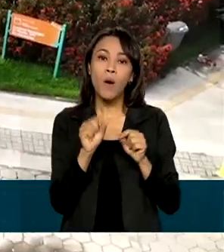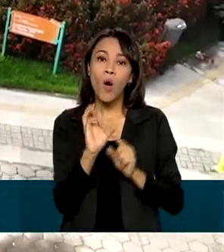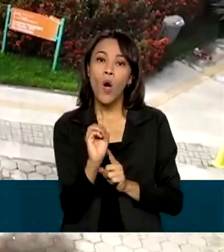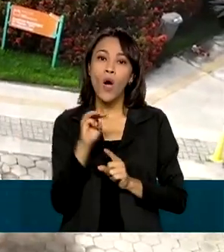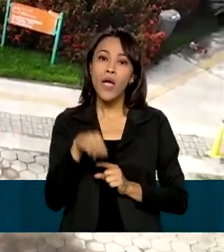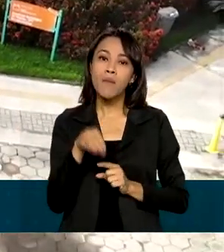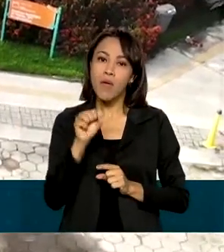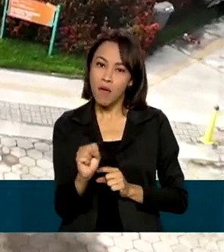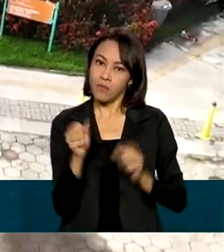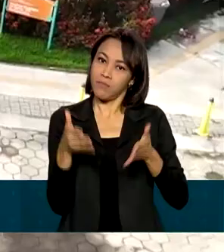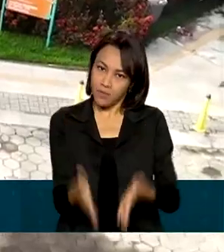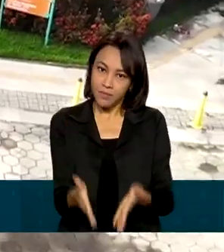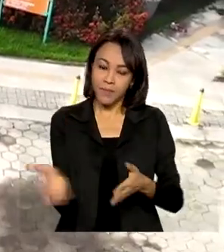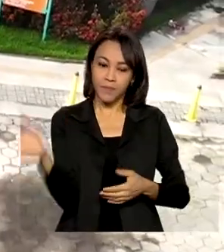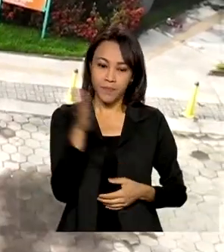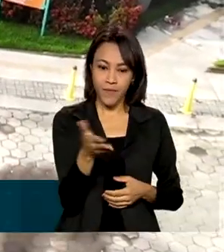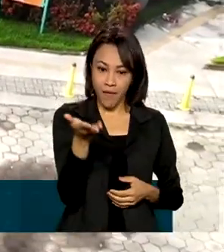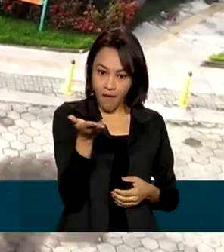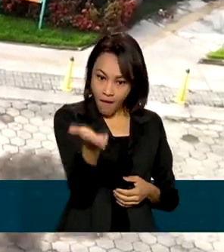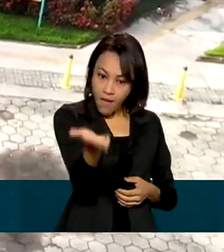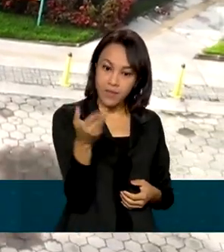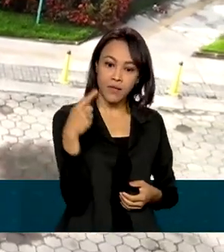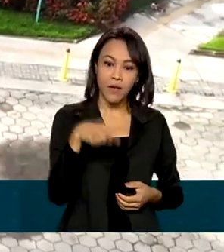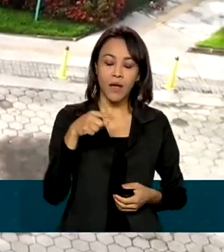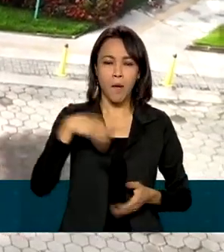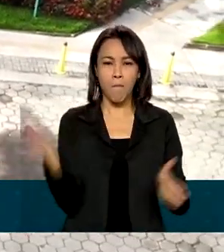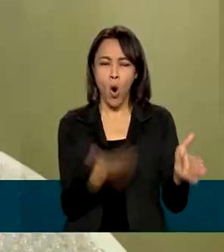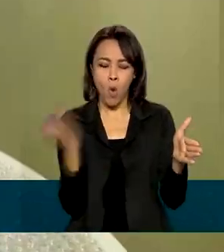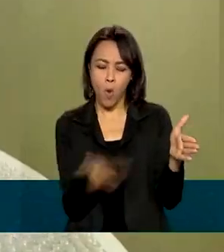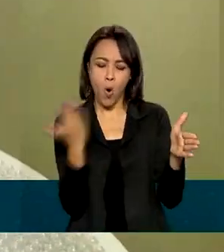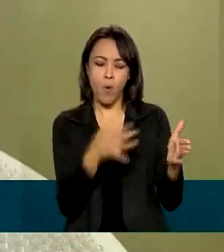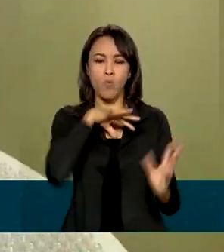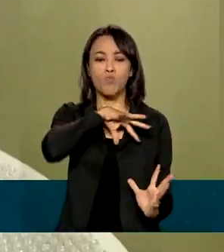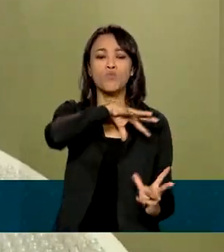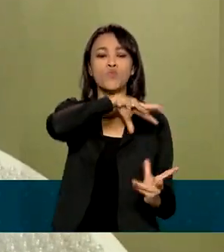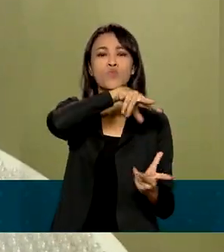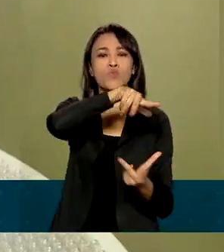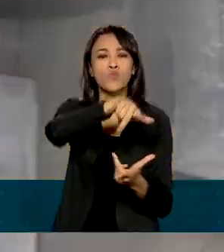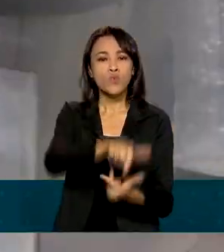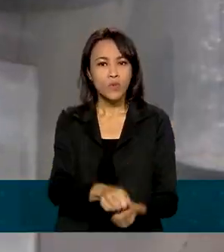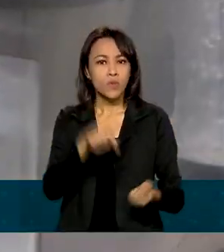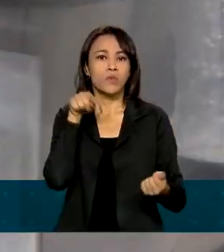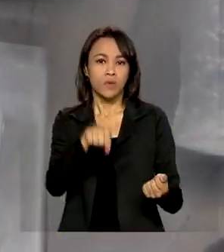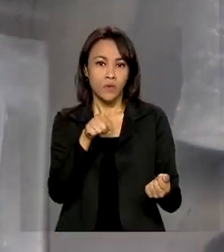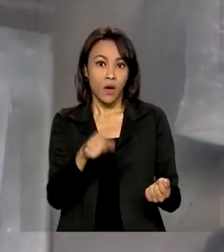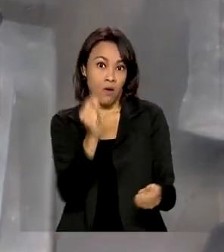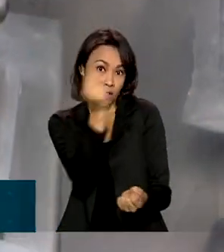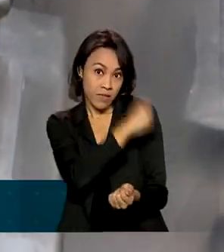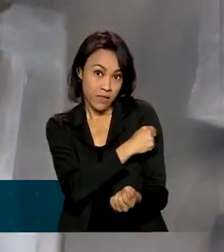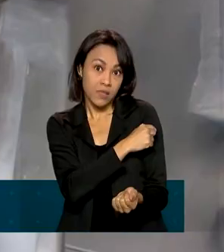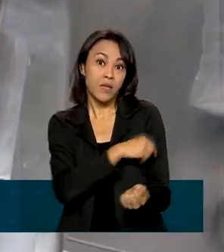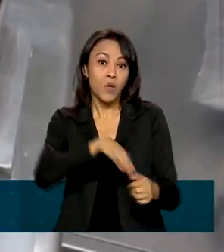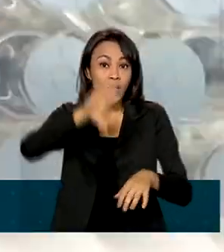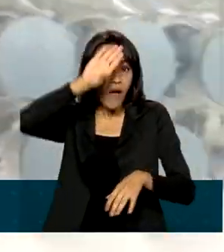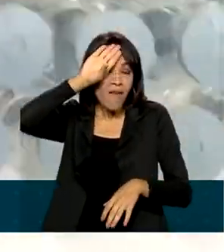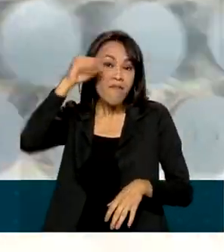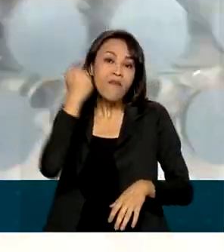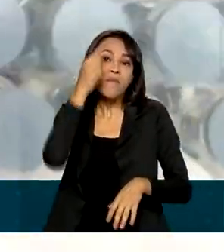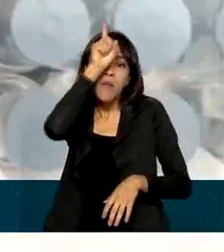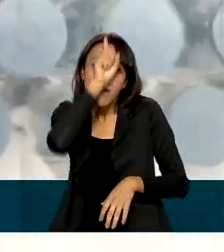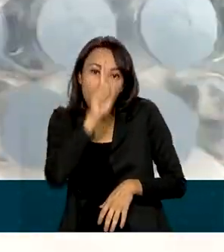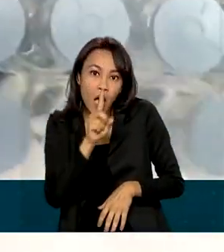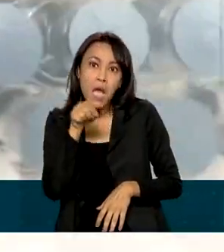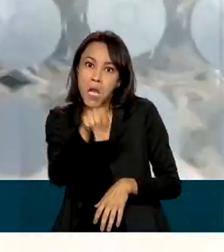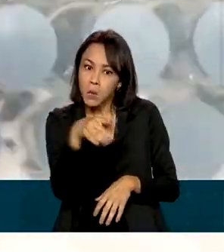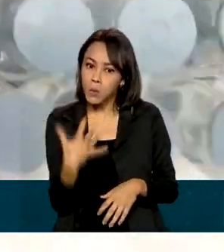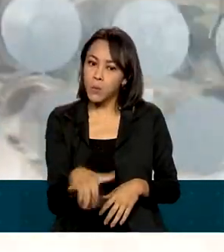Atualmente, a fundação é a maior produtora mundial da vacina contra a febre amarela. A instituição também produz outros